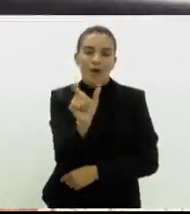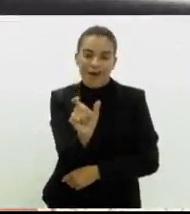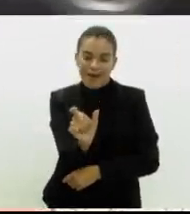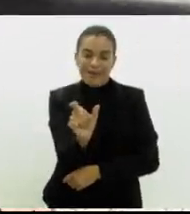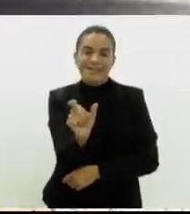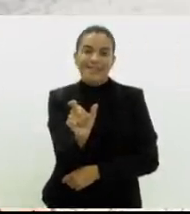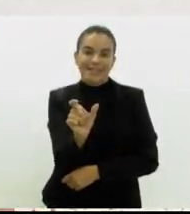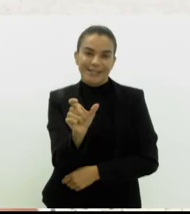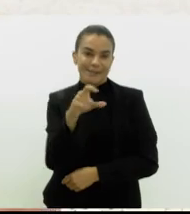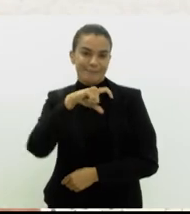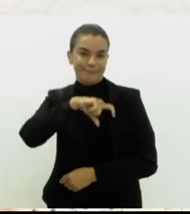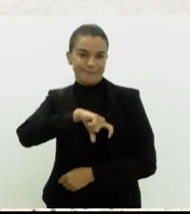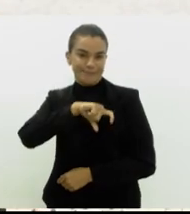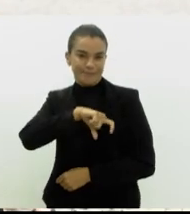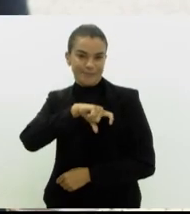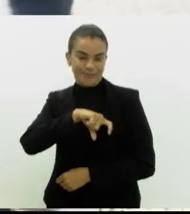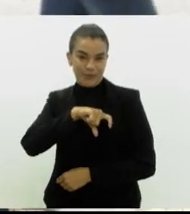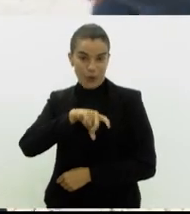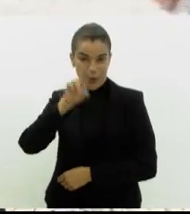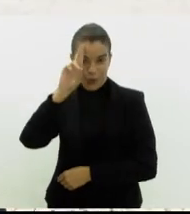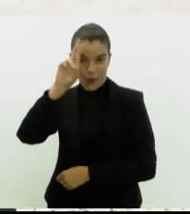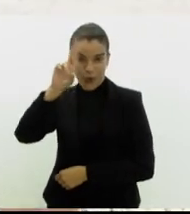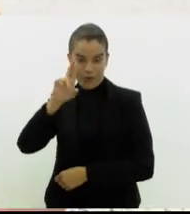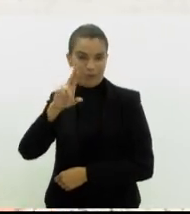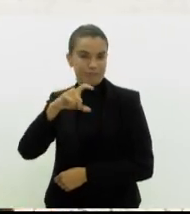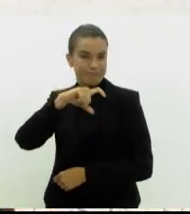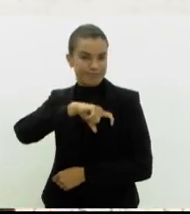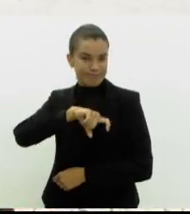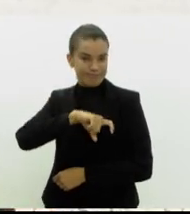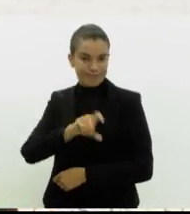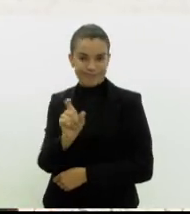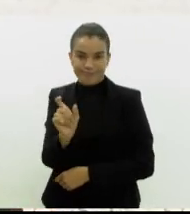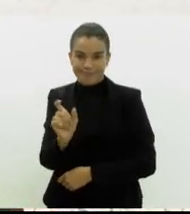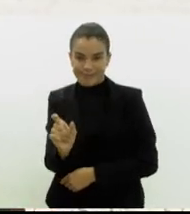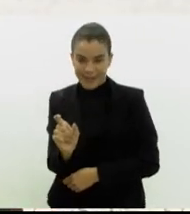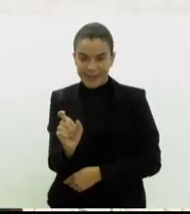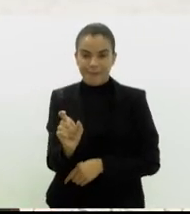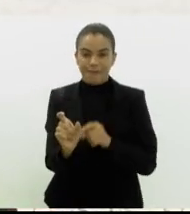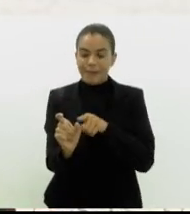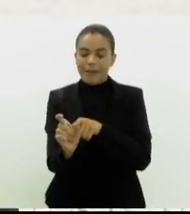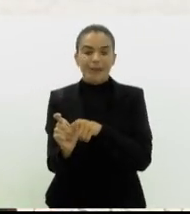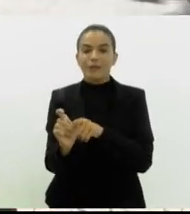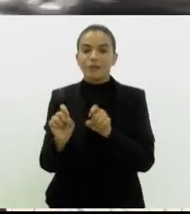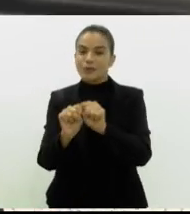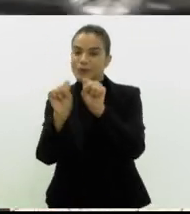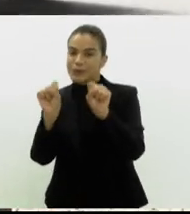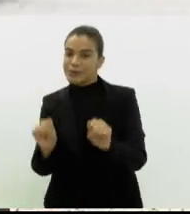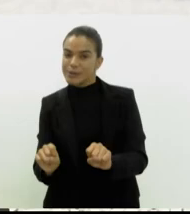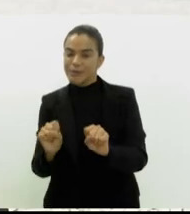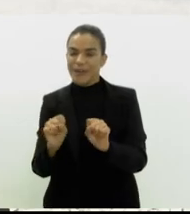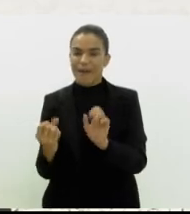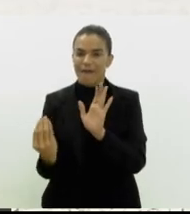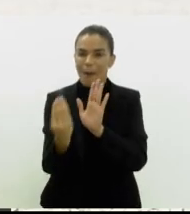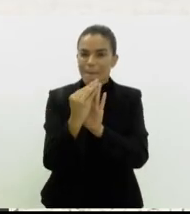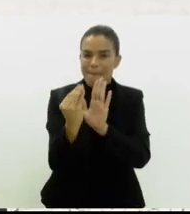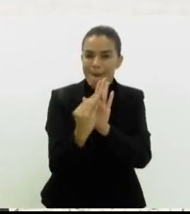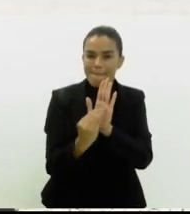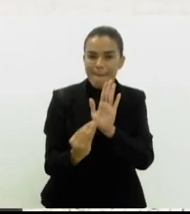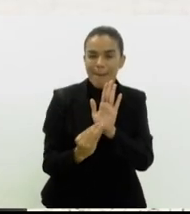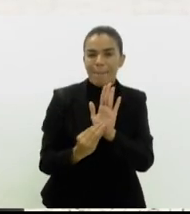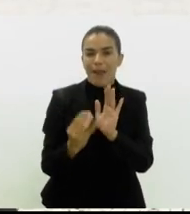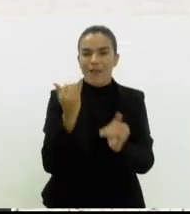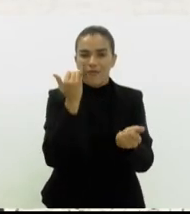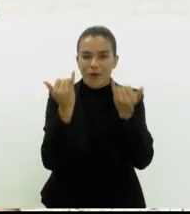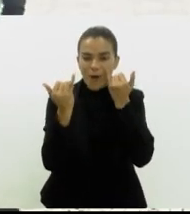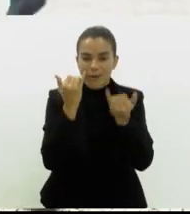identificação dele, o tutor recebe a carteirinha e nesse sistema colocamos todas as informações do tutor,